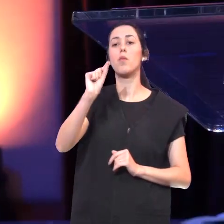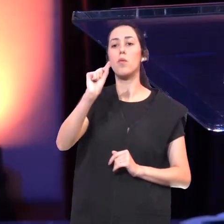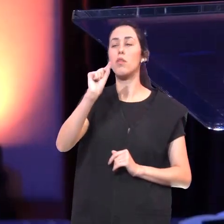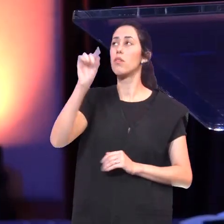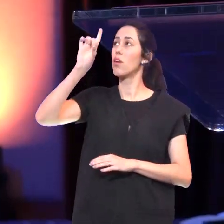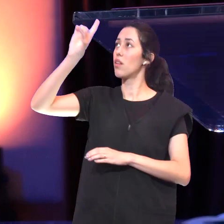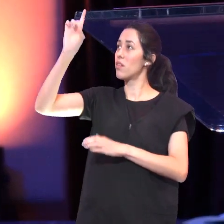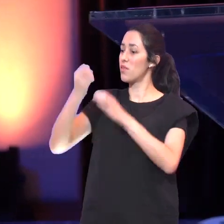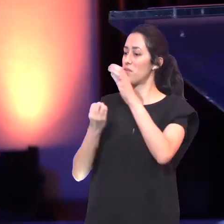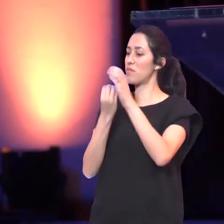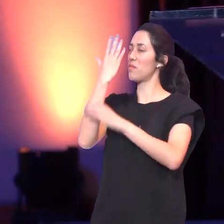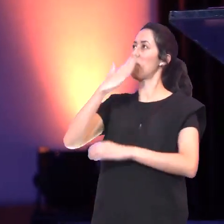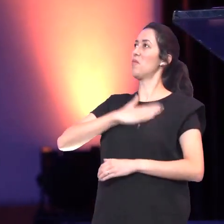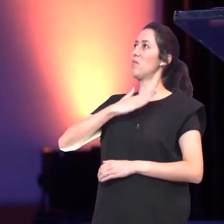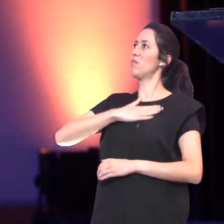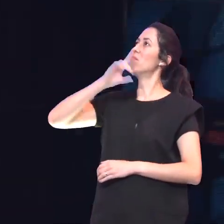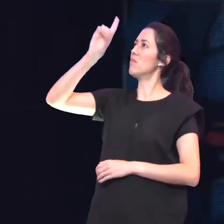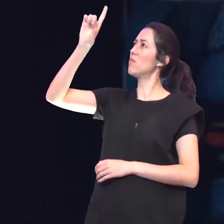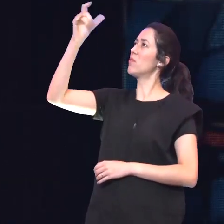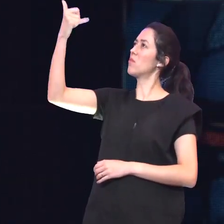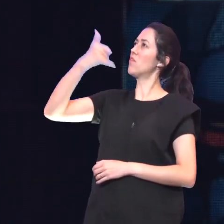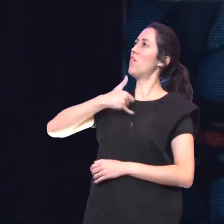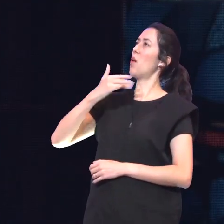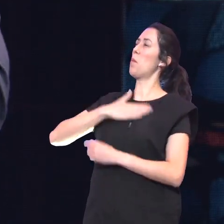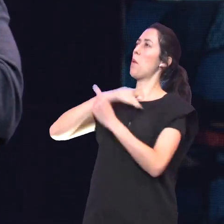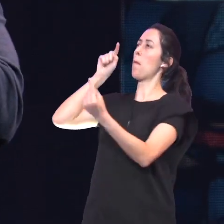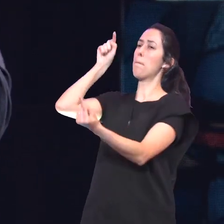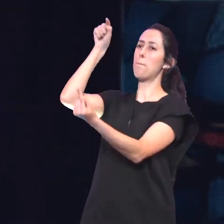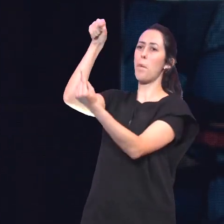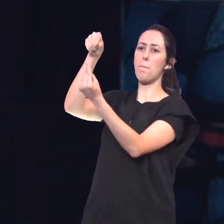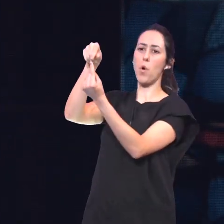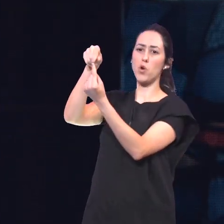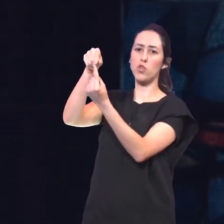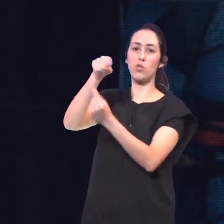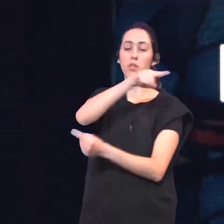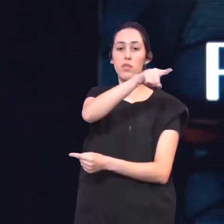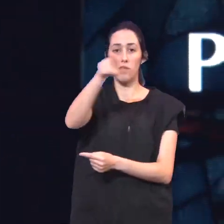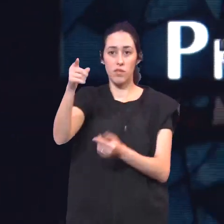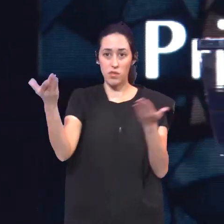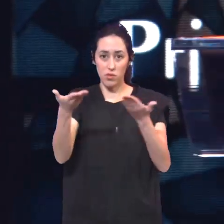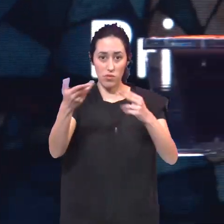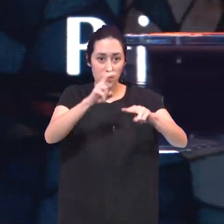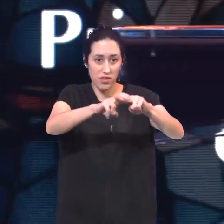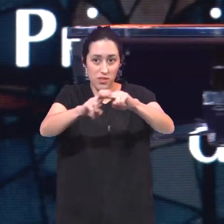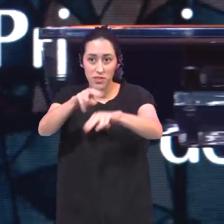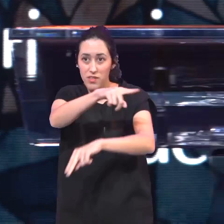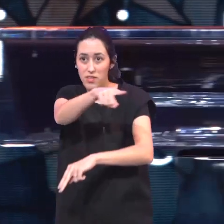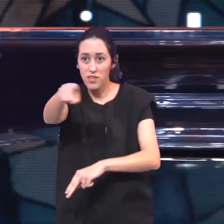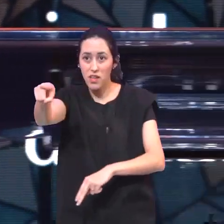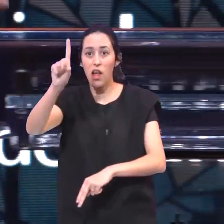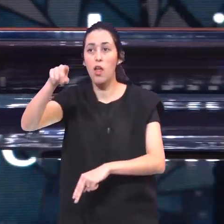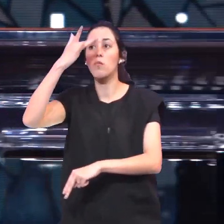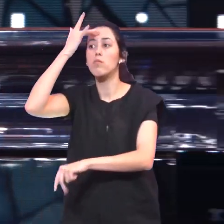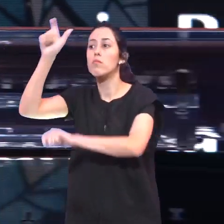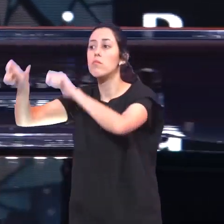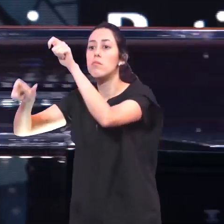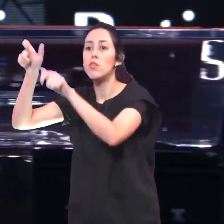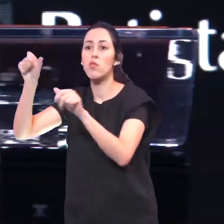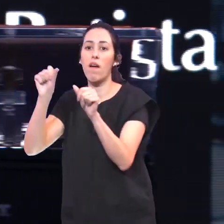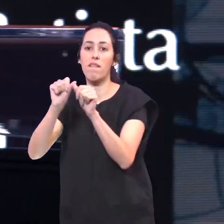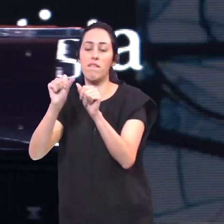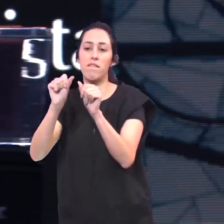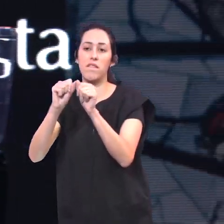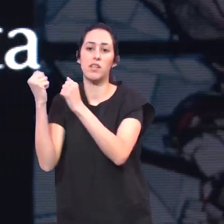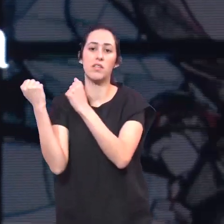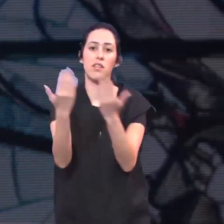E quem Cria Dá propósito Essa cadeira Que você está Sentada Foi criada Pelo homem E o homem Diz